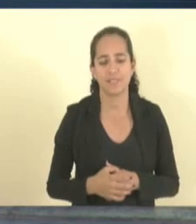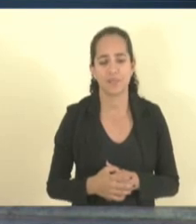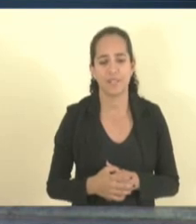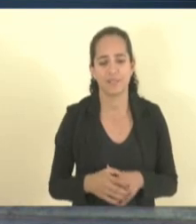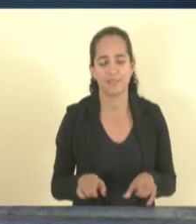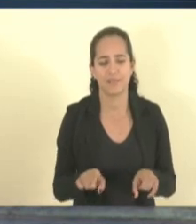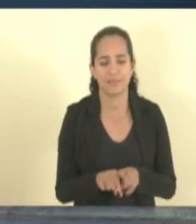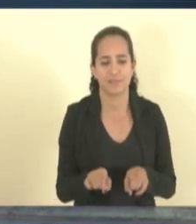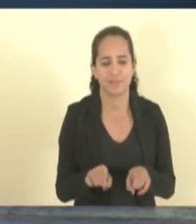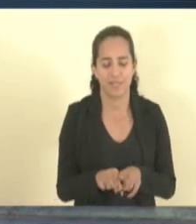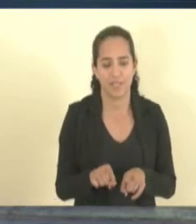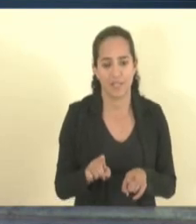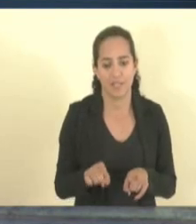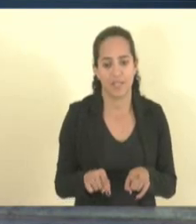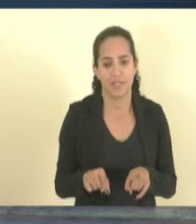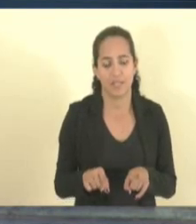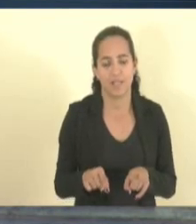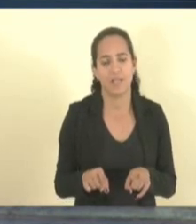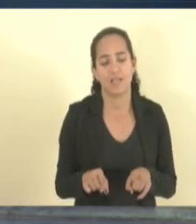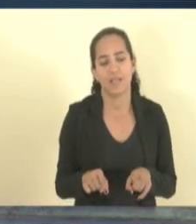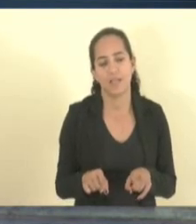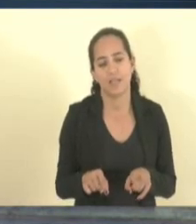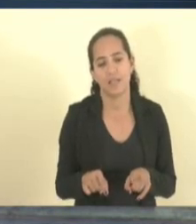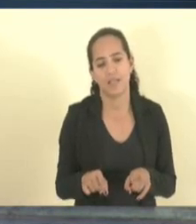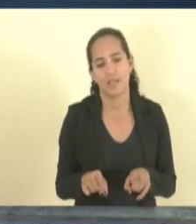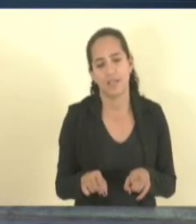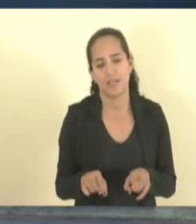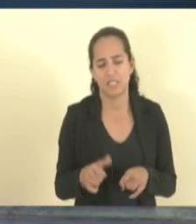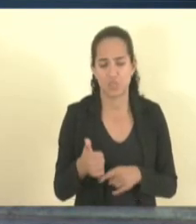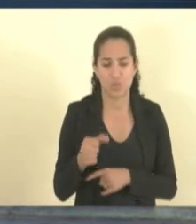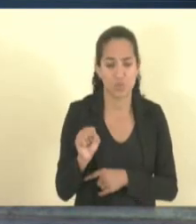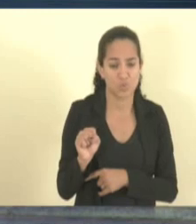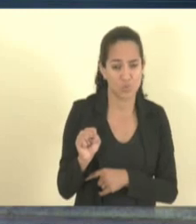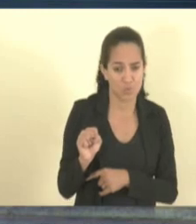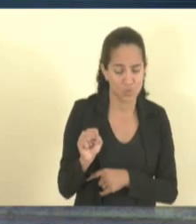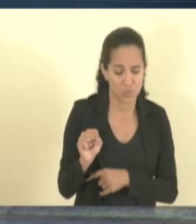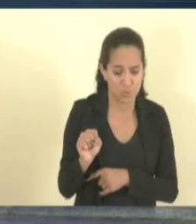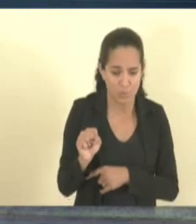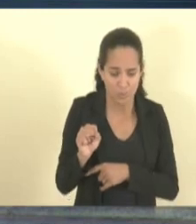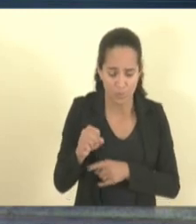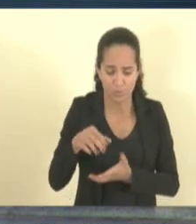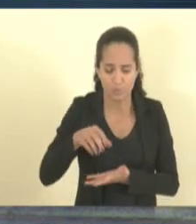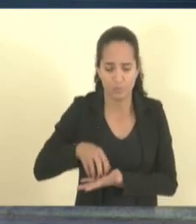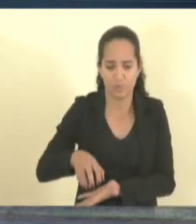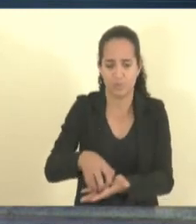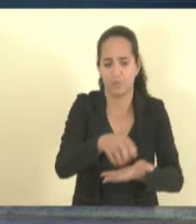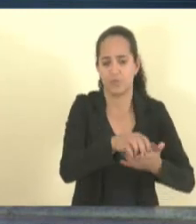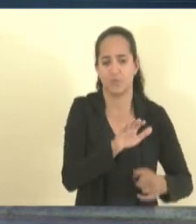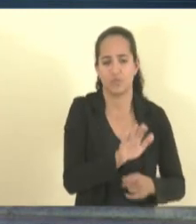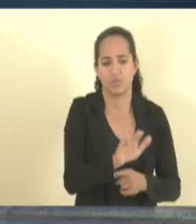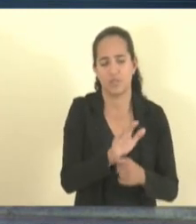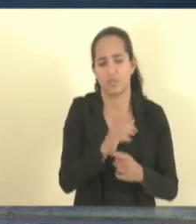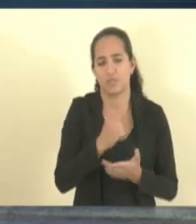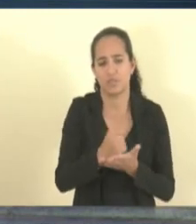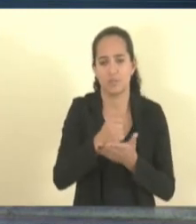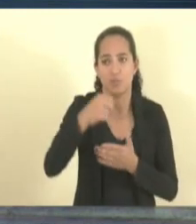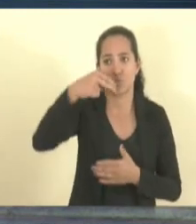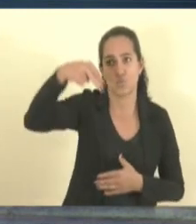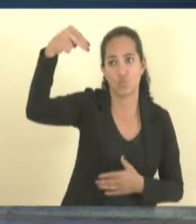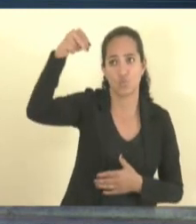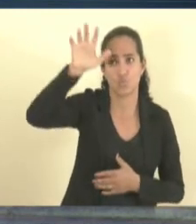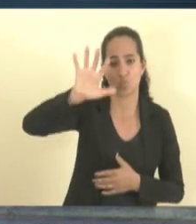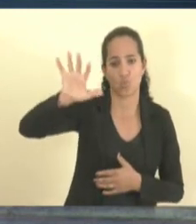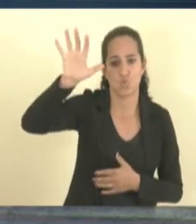4 para 18 postos de atendimento na região Norte e